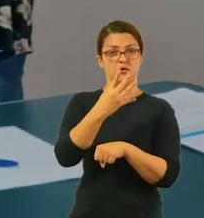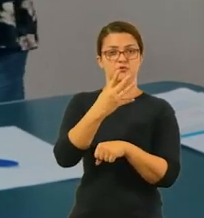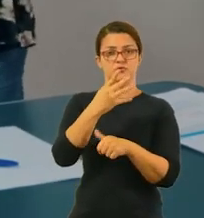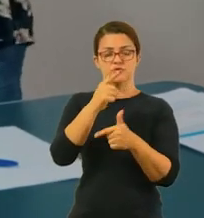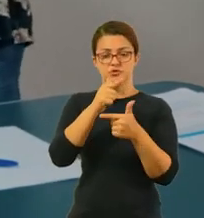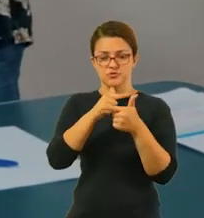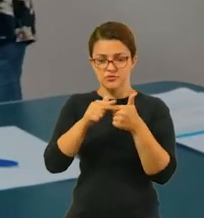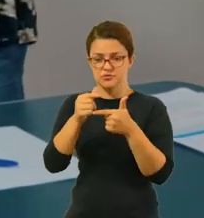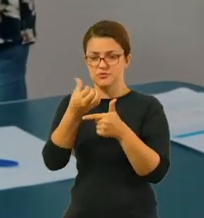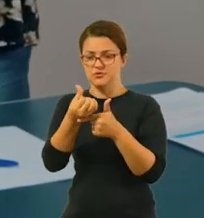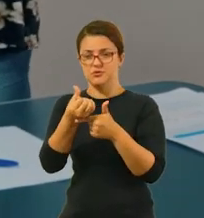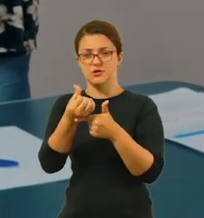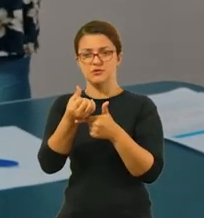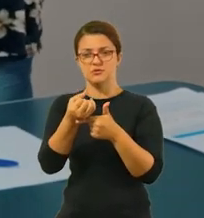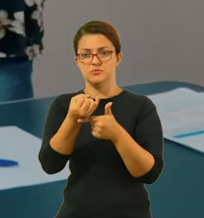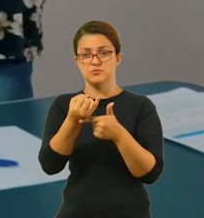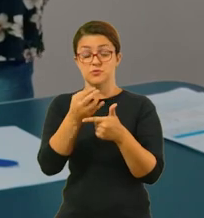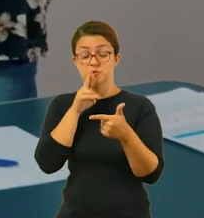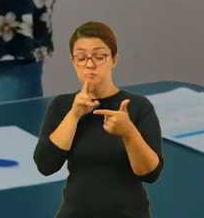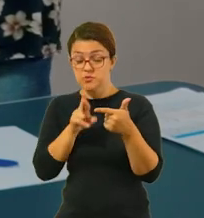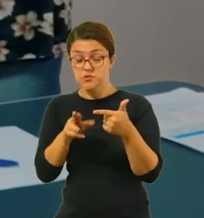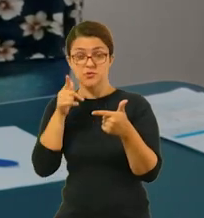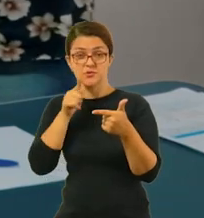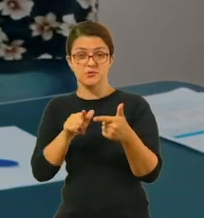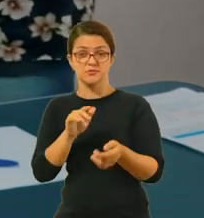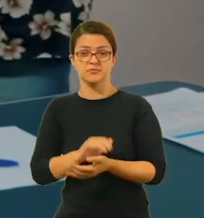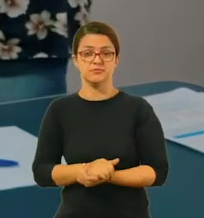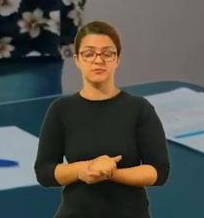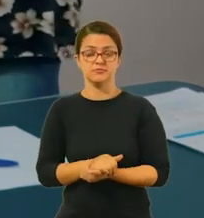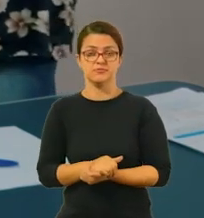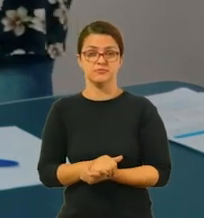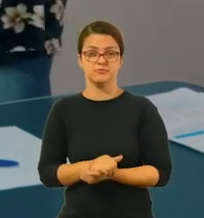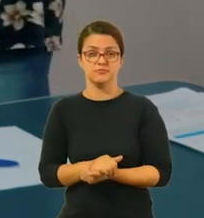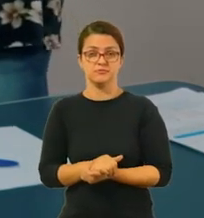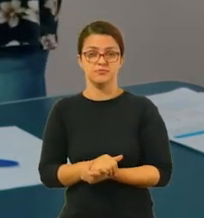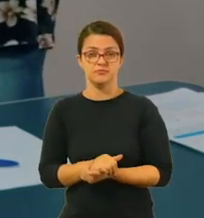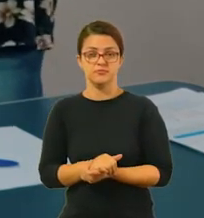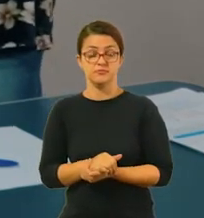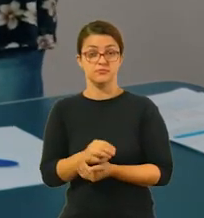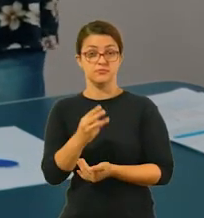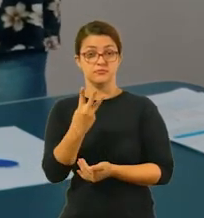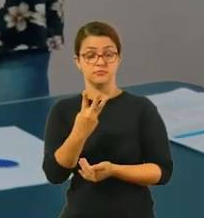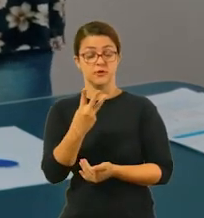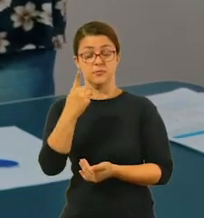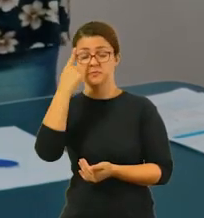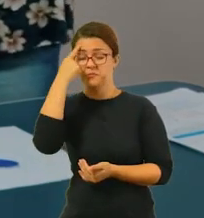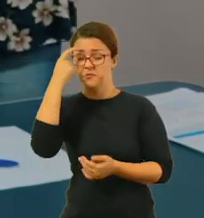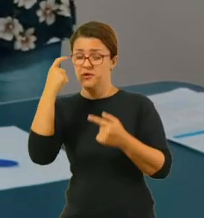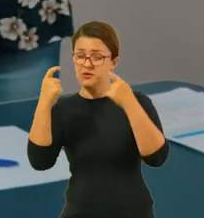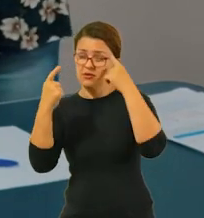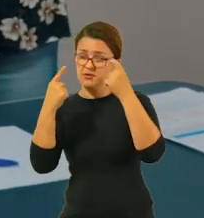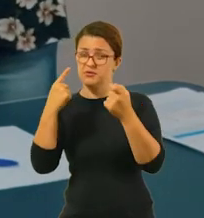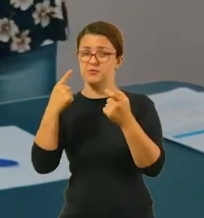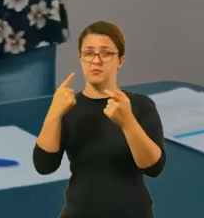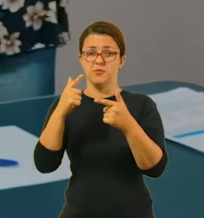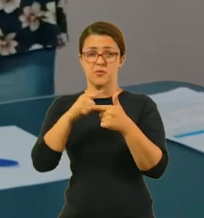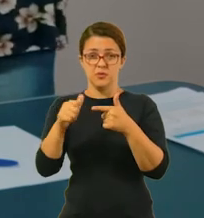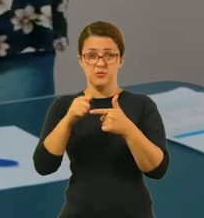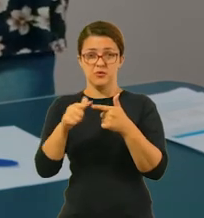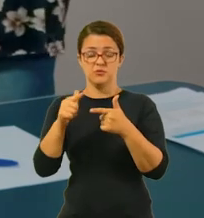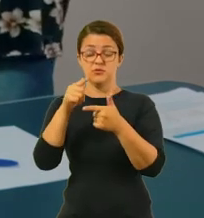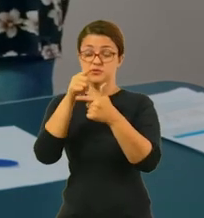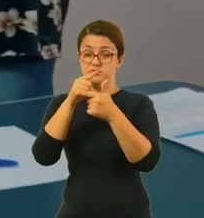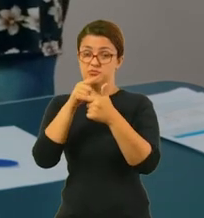dividido por 6, para poder responder. Na 3, vocês vão inventar um problema de